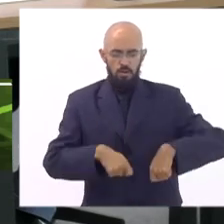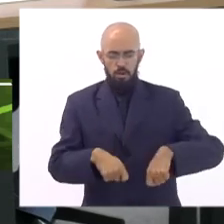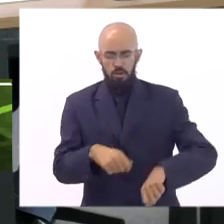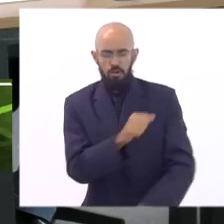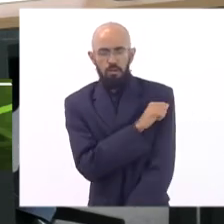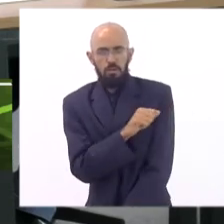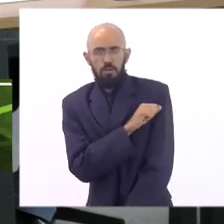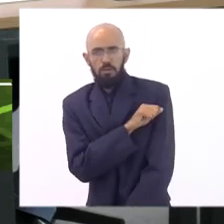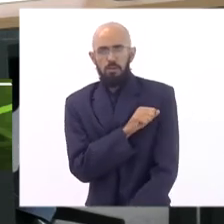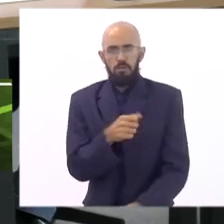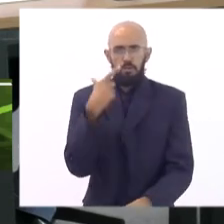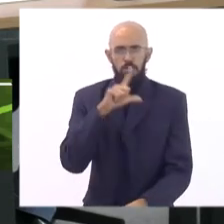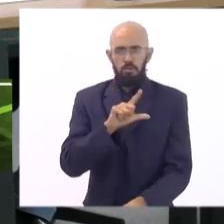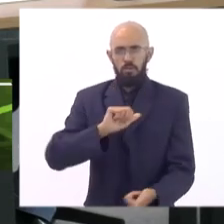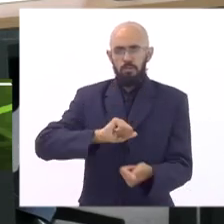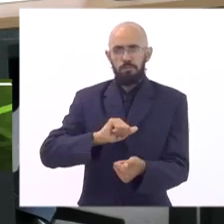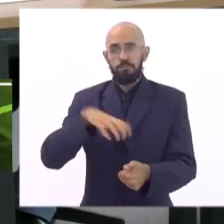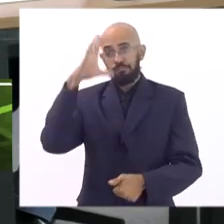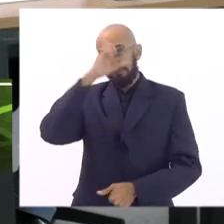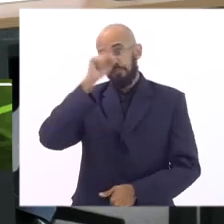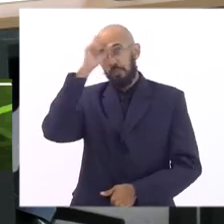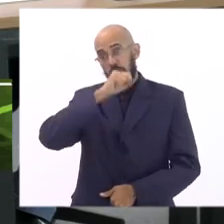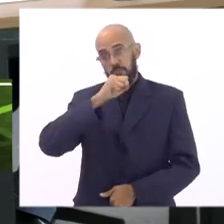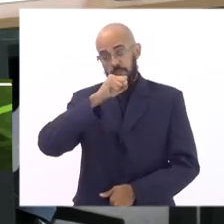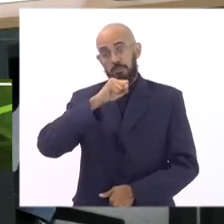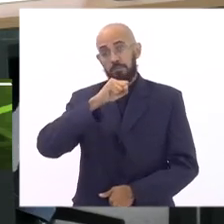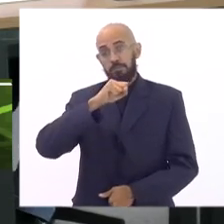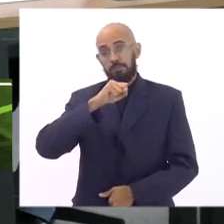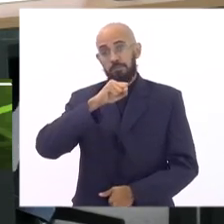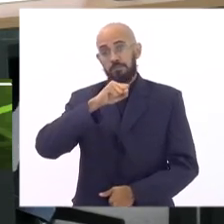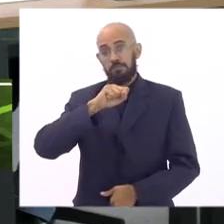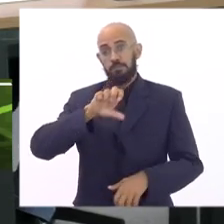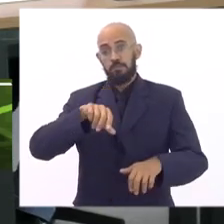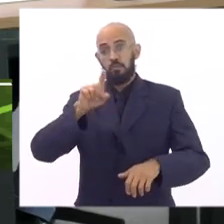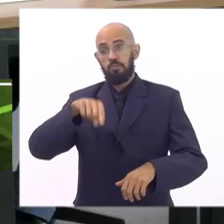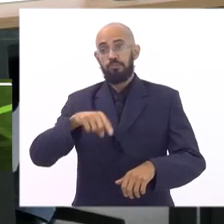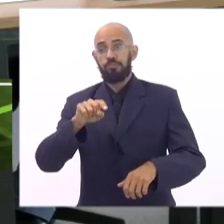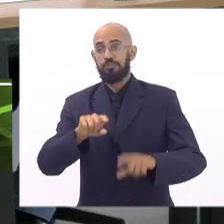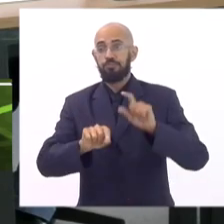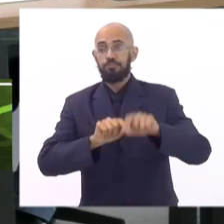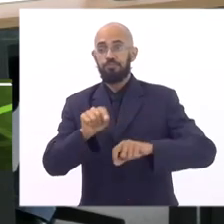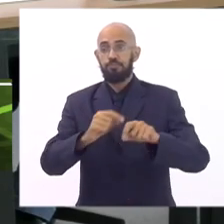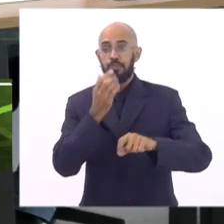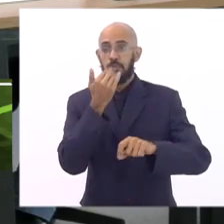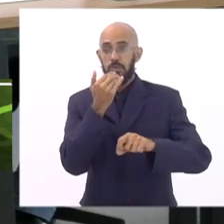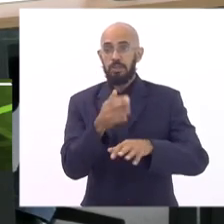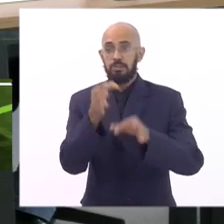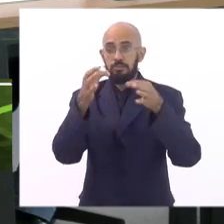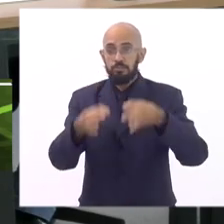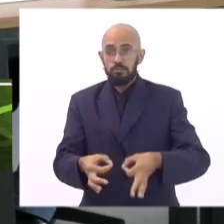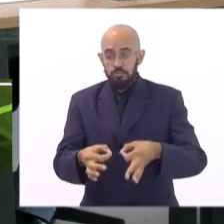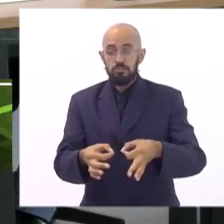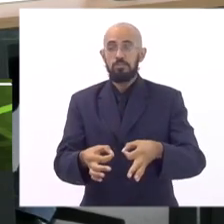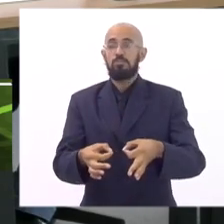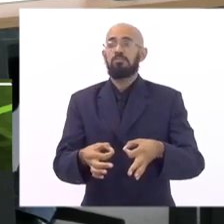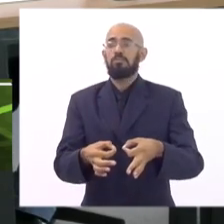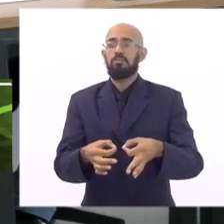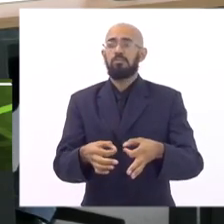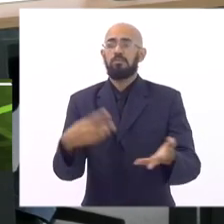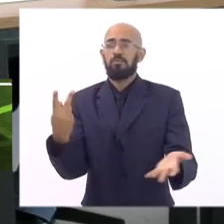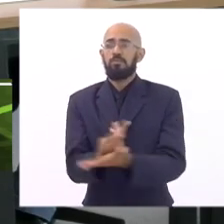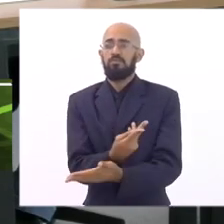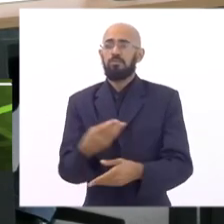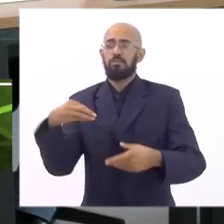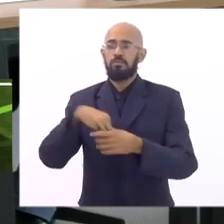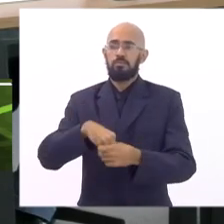ter o seu processo de ensino e aprendizagem garantido então a alimentação balanceada adequada que acontece na